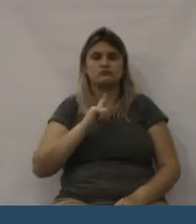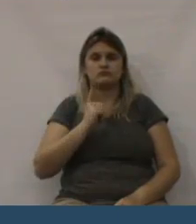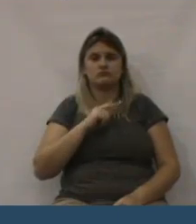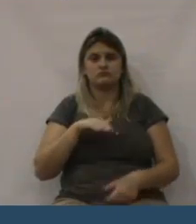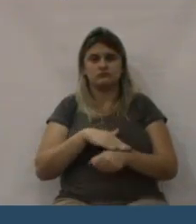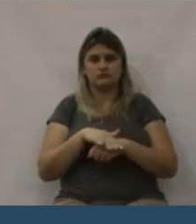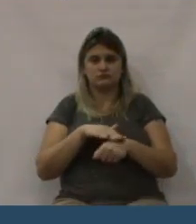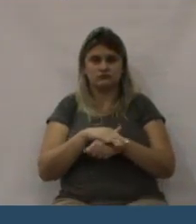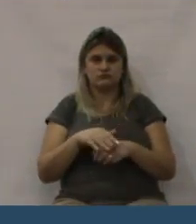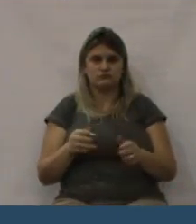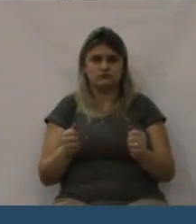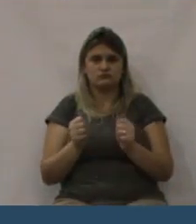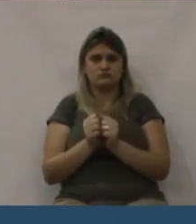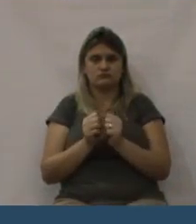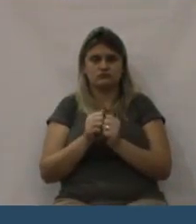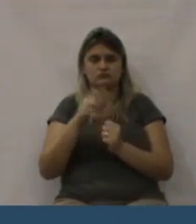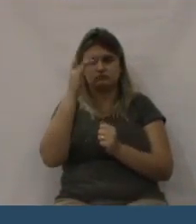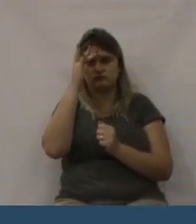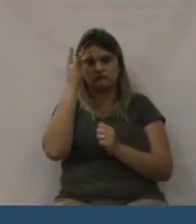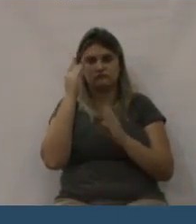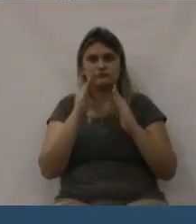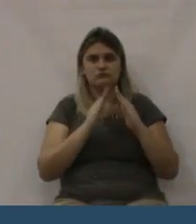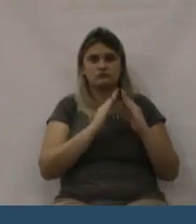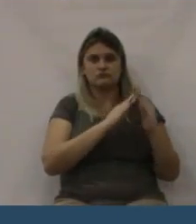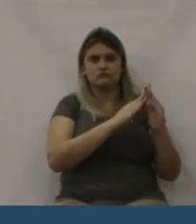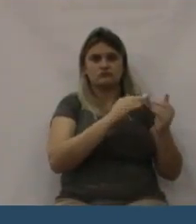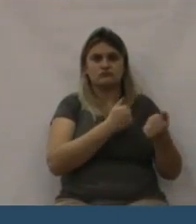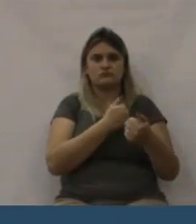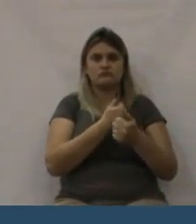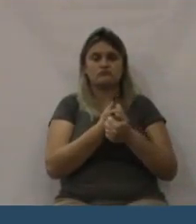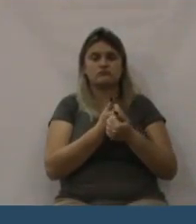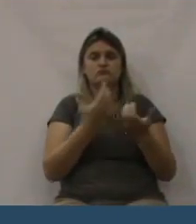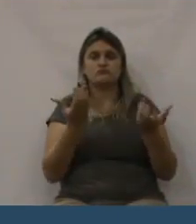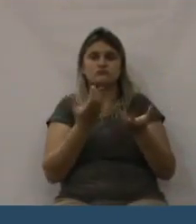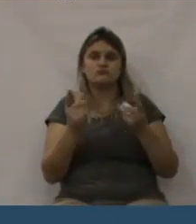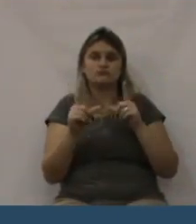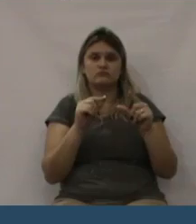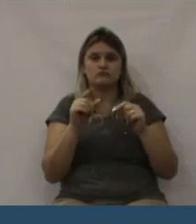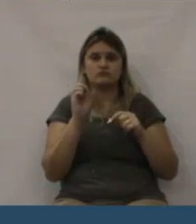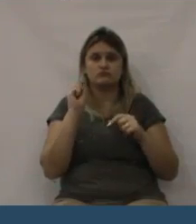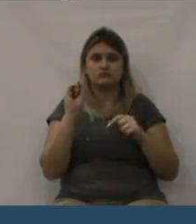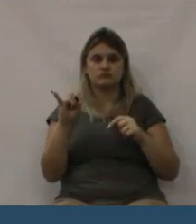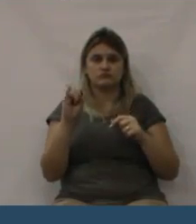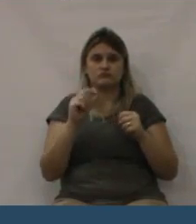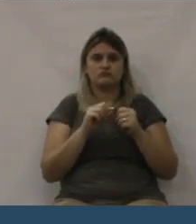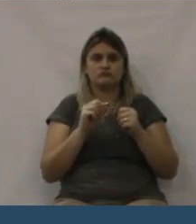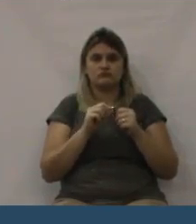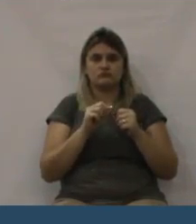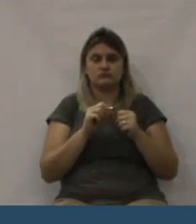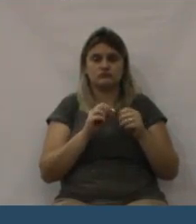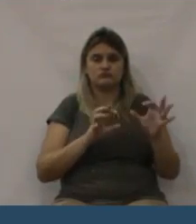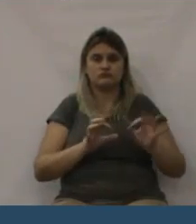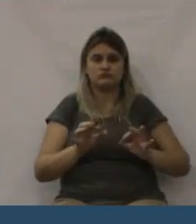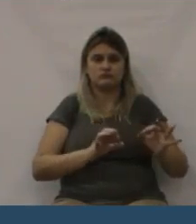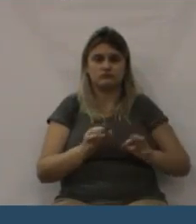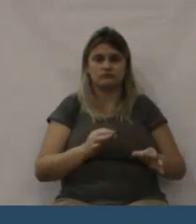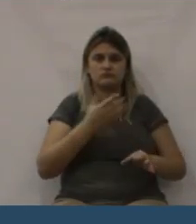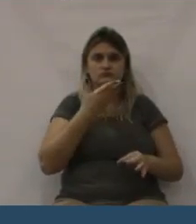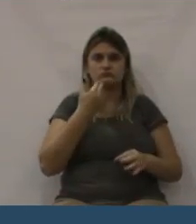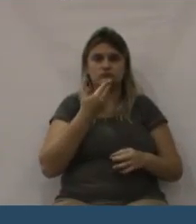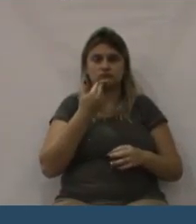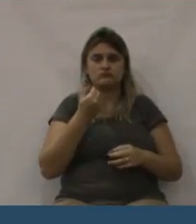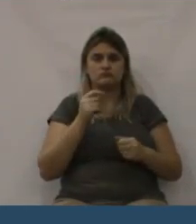o que é melhor para o nosso país. Quero dizer que eu estive numa reunião com alguns dos demais